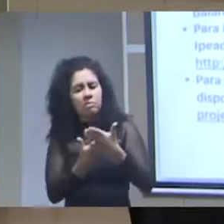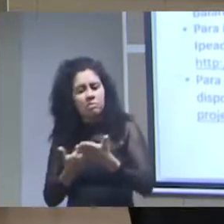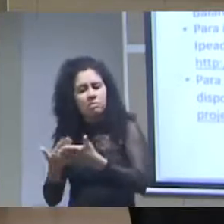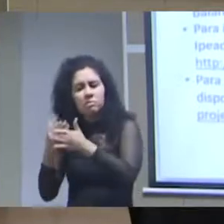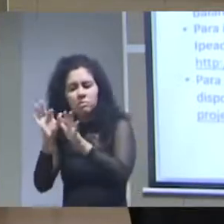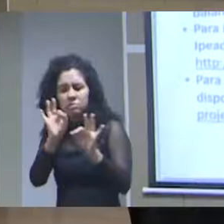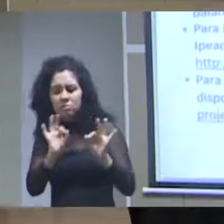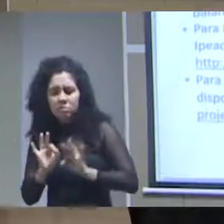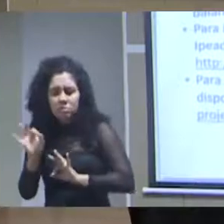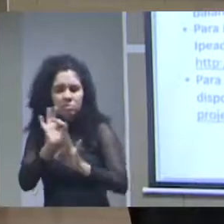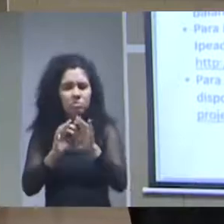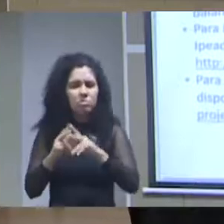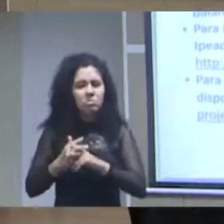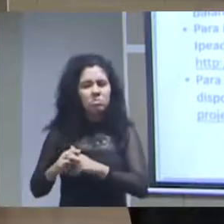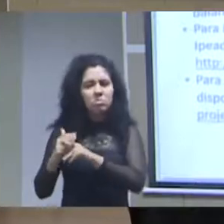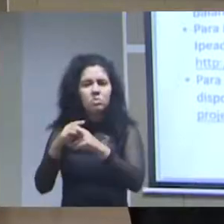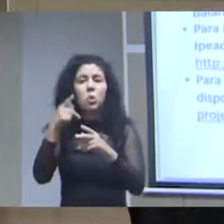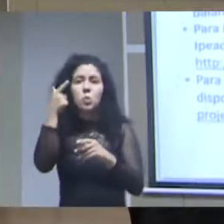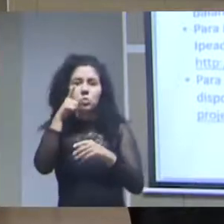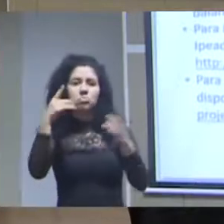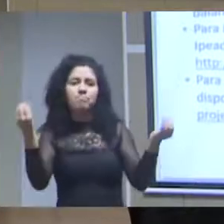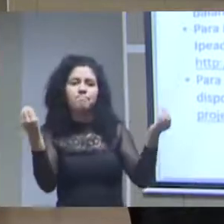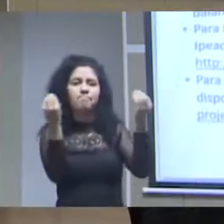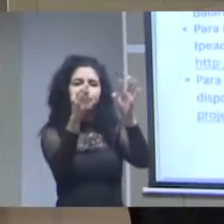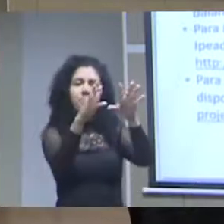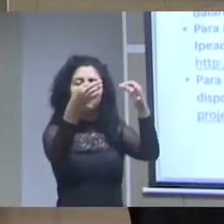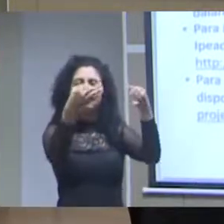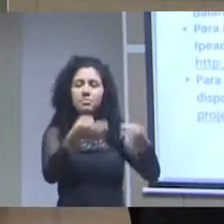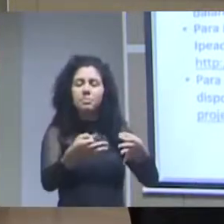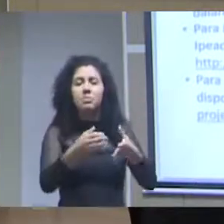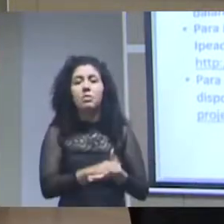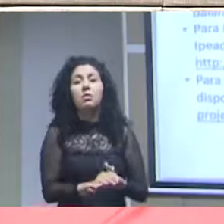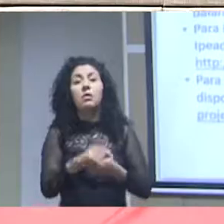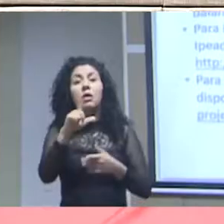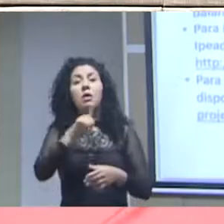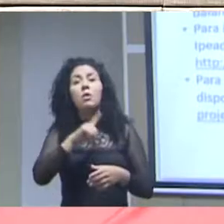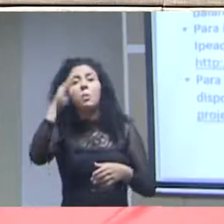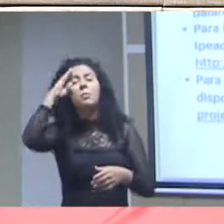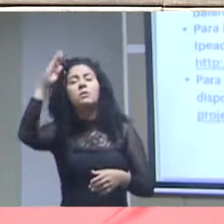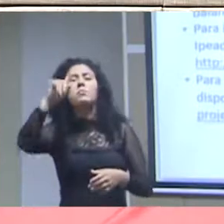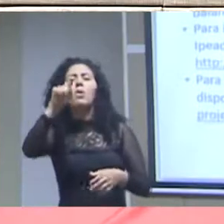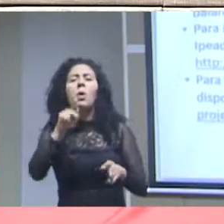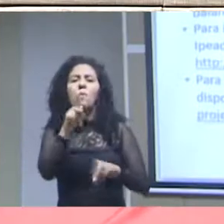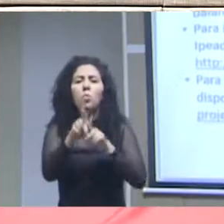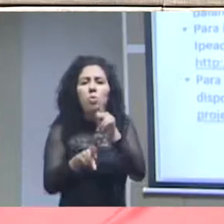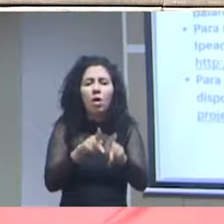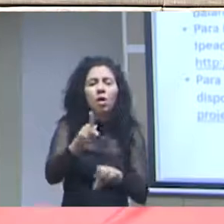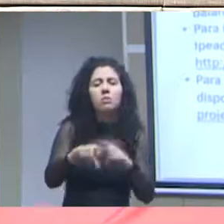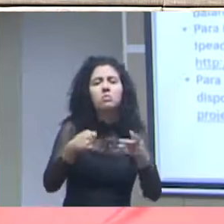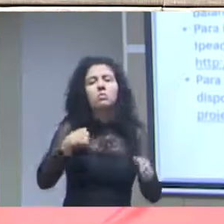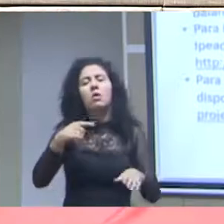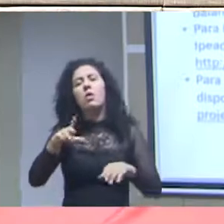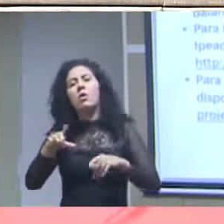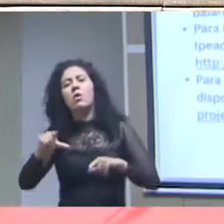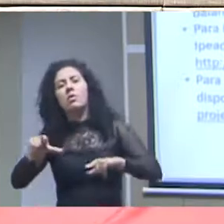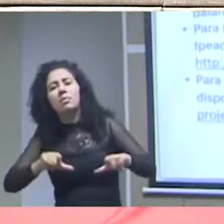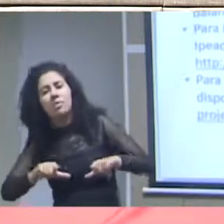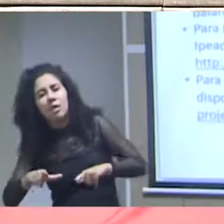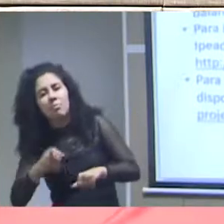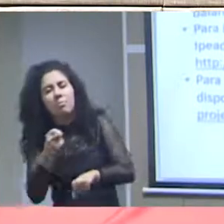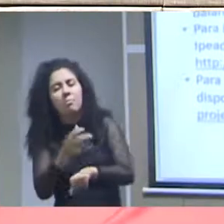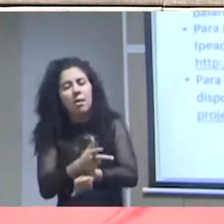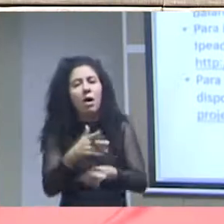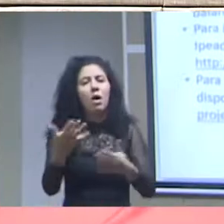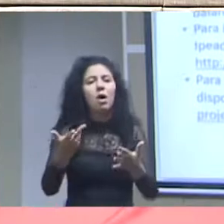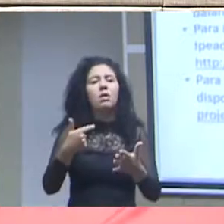principais temas no IPEA Data são população emprego salário e renda produção e uma série de outros